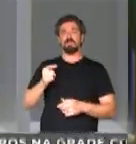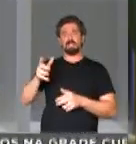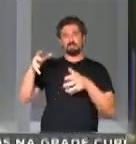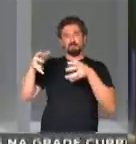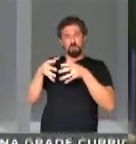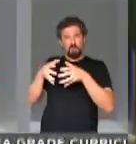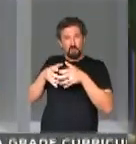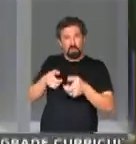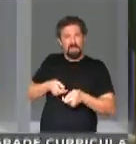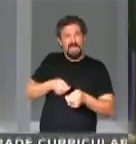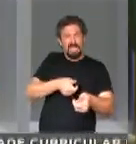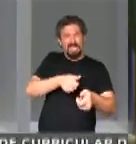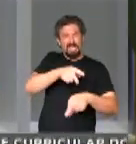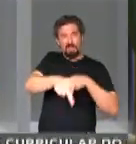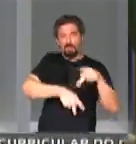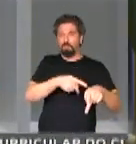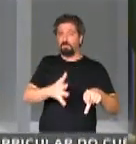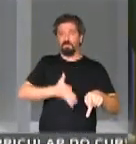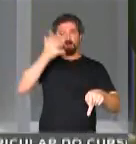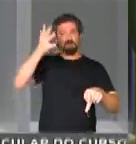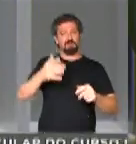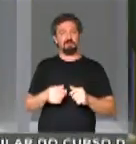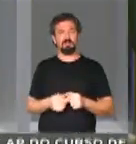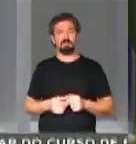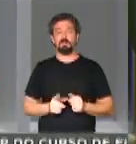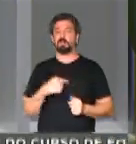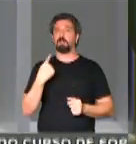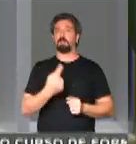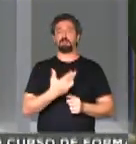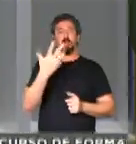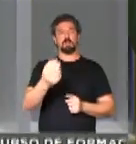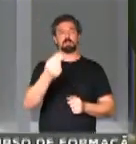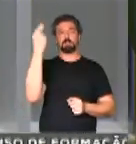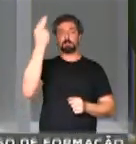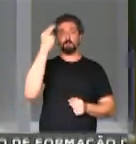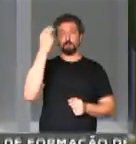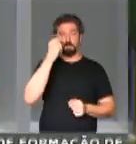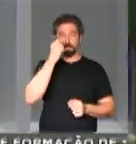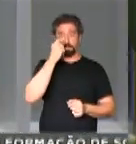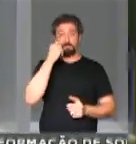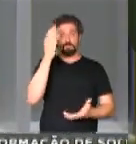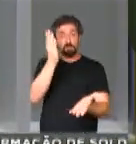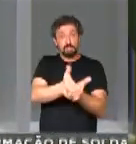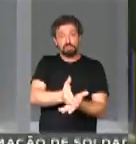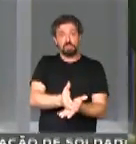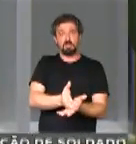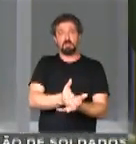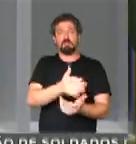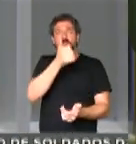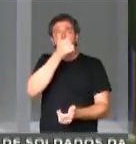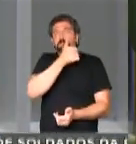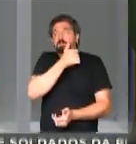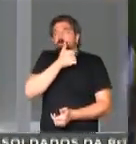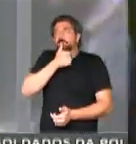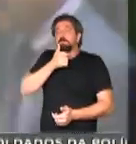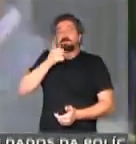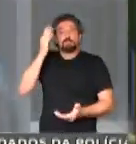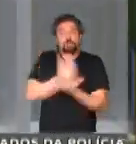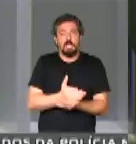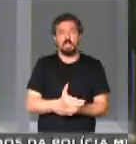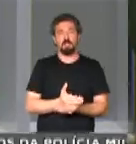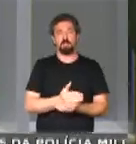gente contra o povo brasileiro. Nós não podemos aceitar. Chega de sacrifícios